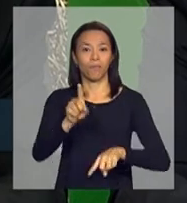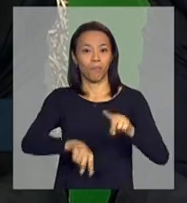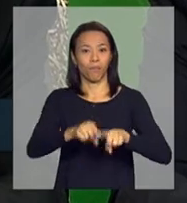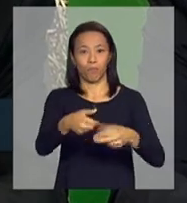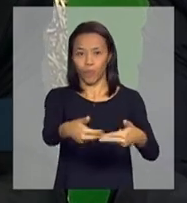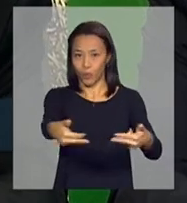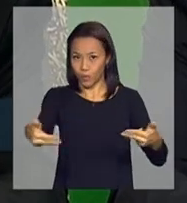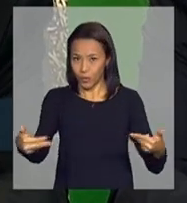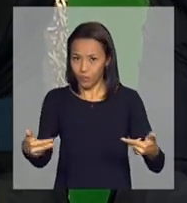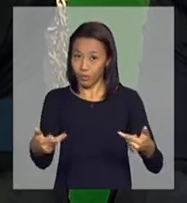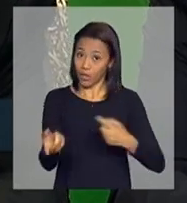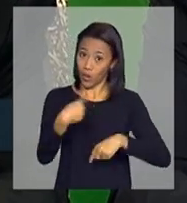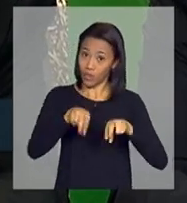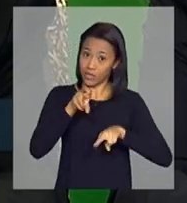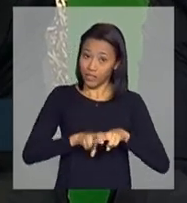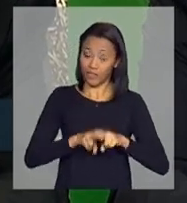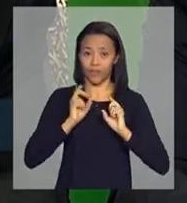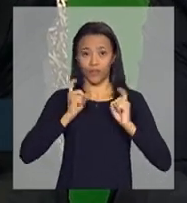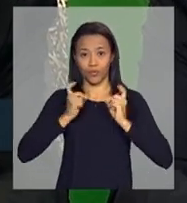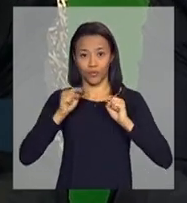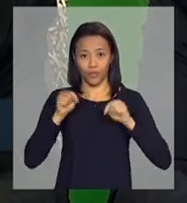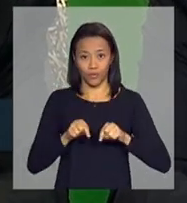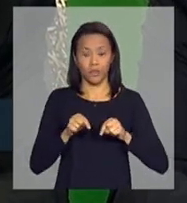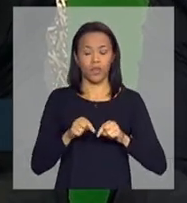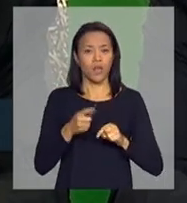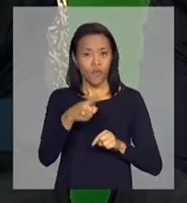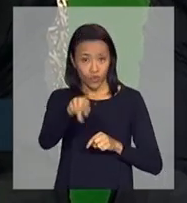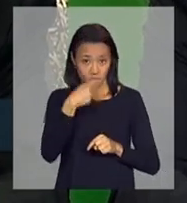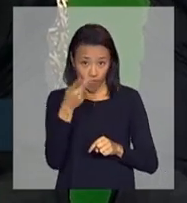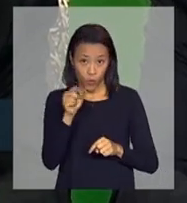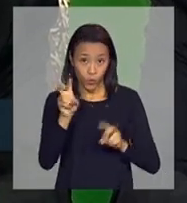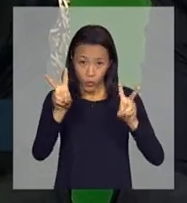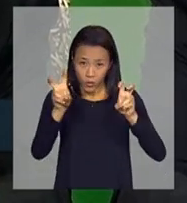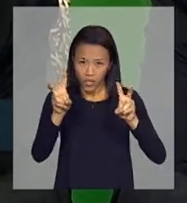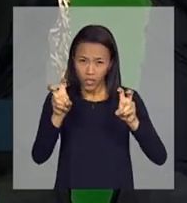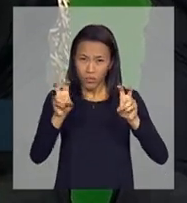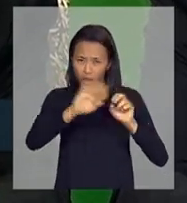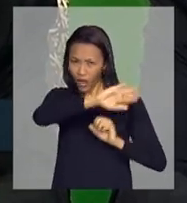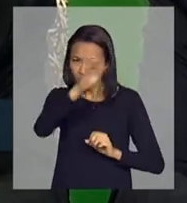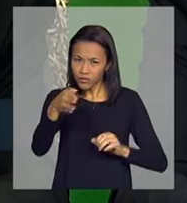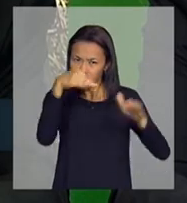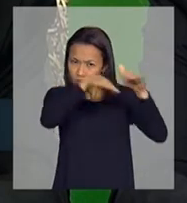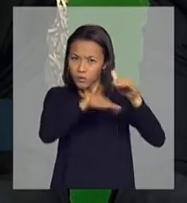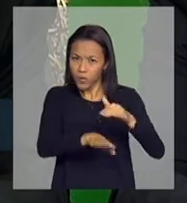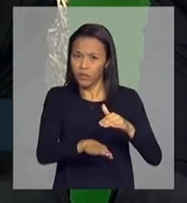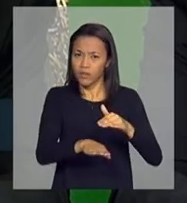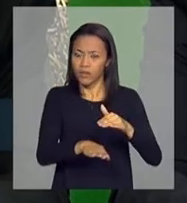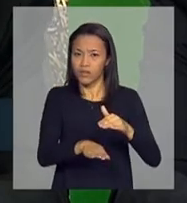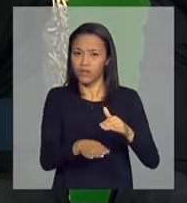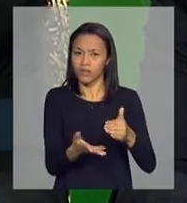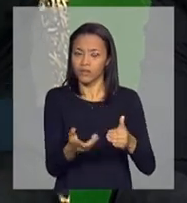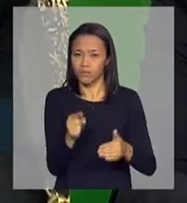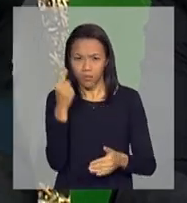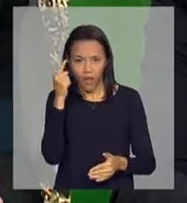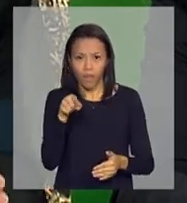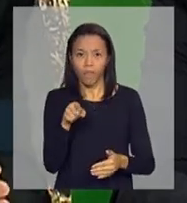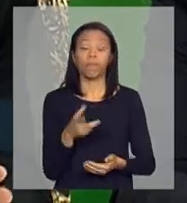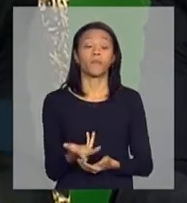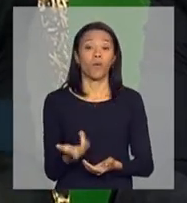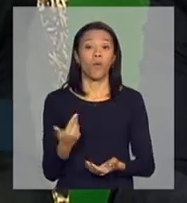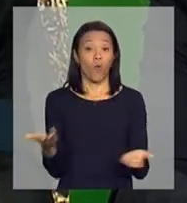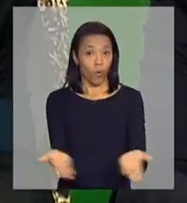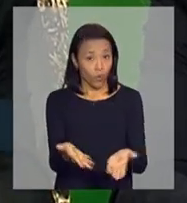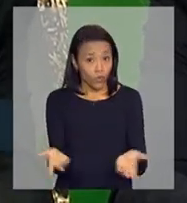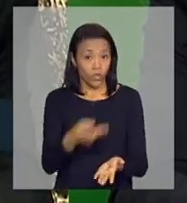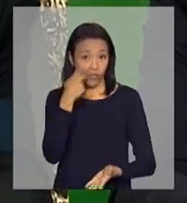Monetário Nacional. A questão de armazenagem que você abordou, é isso? A questão de armazenagem. Hoje eu